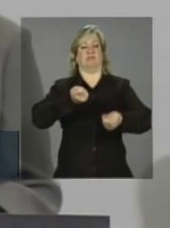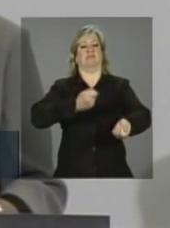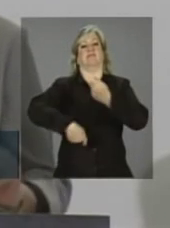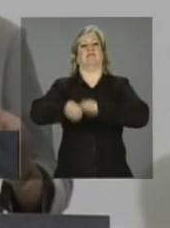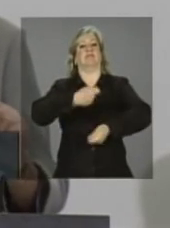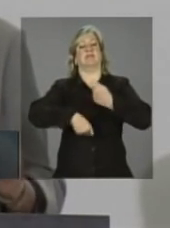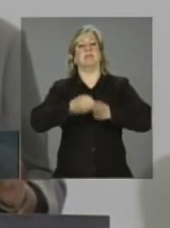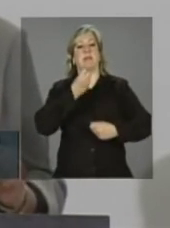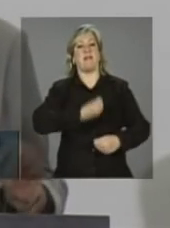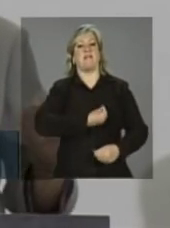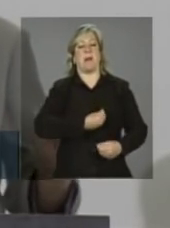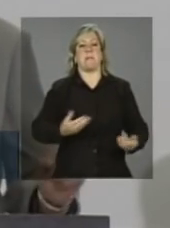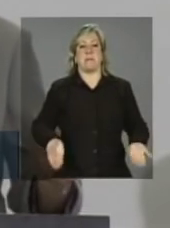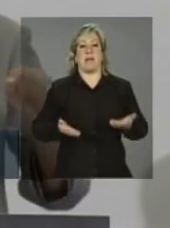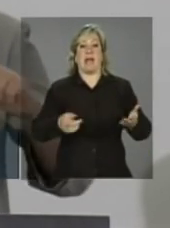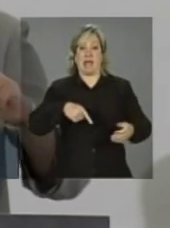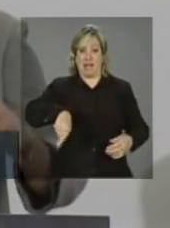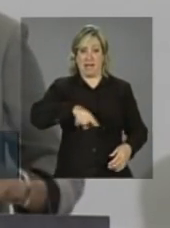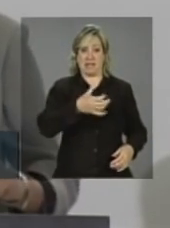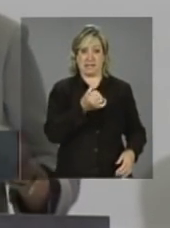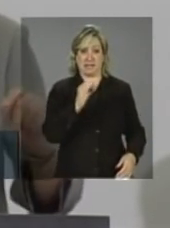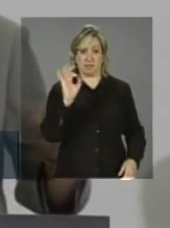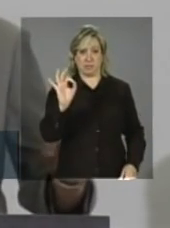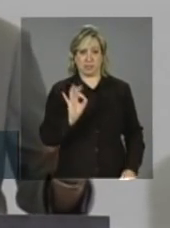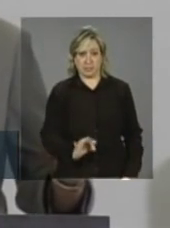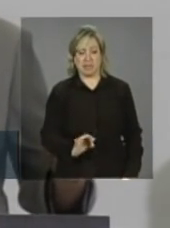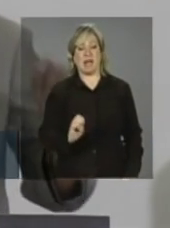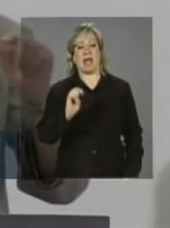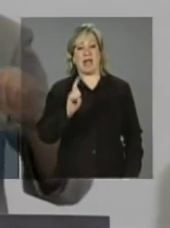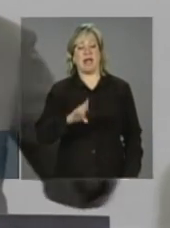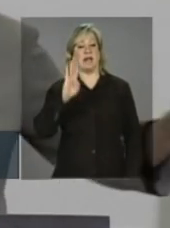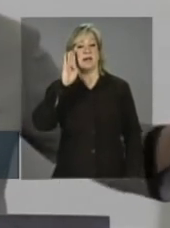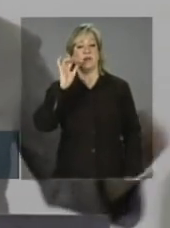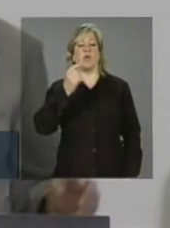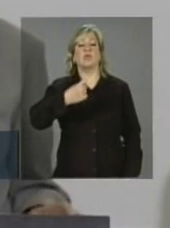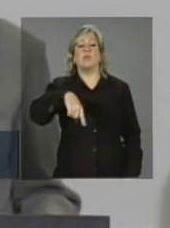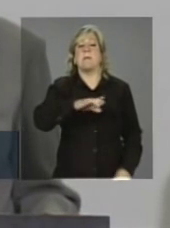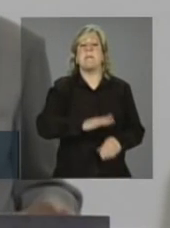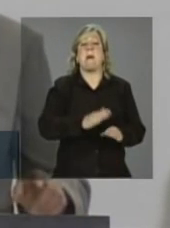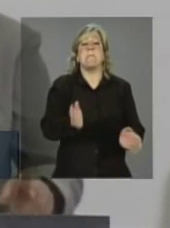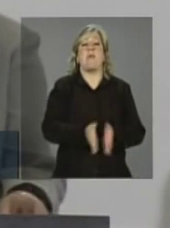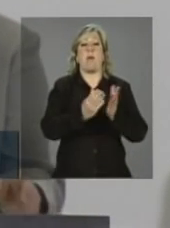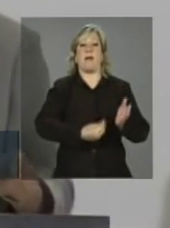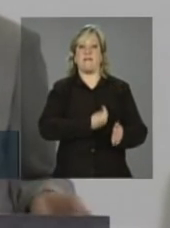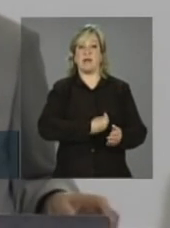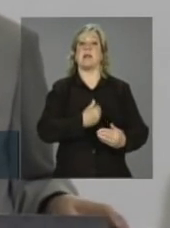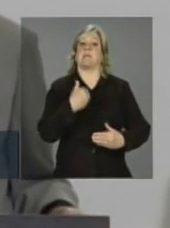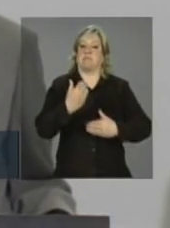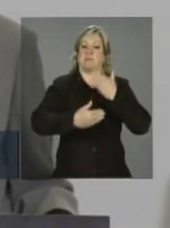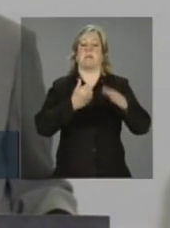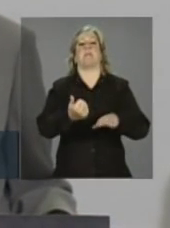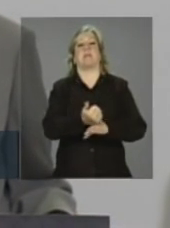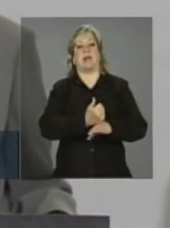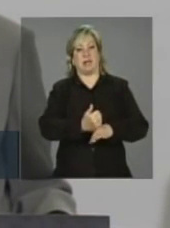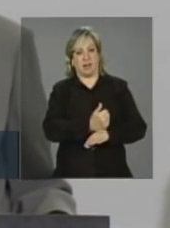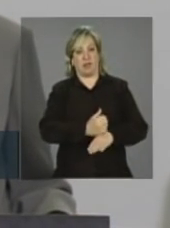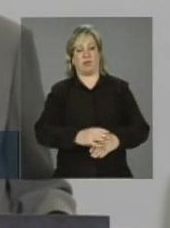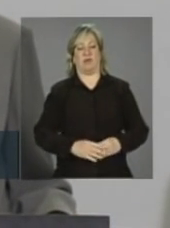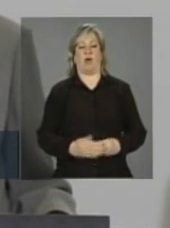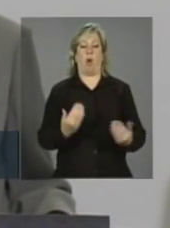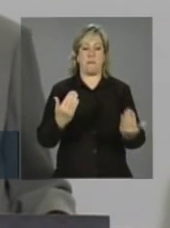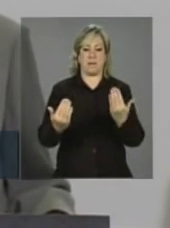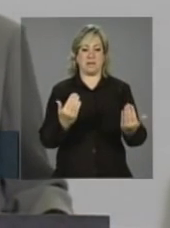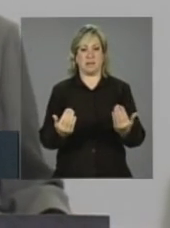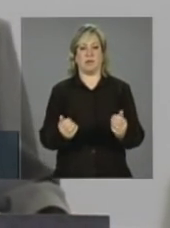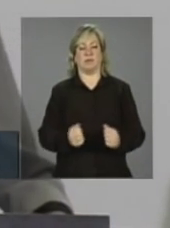60% diz respeito à parte que era a mais pobre dentre aqueles que tomaram o crédito.